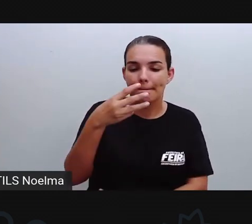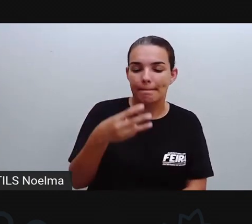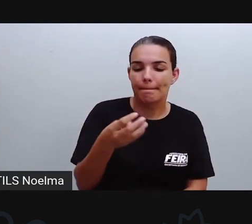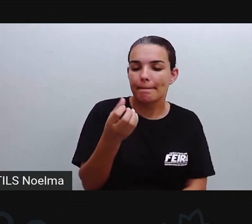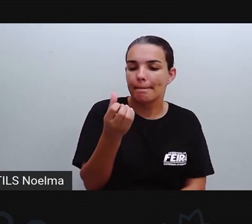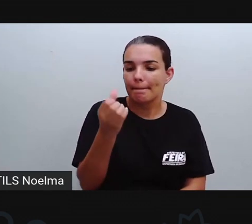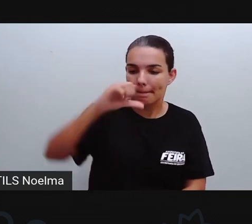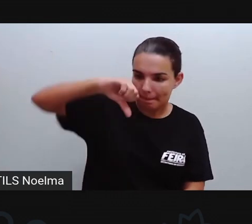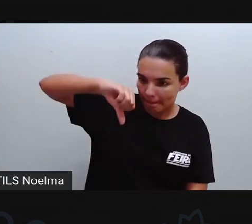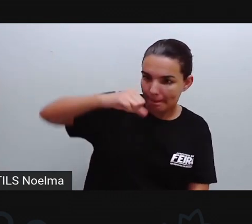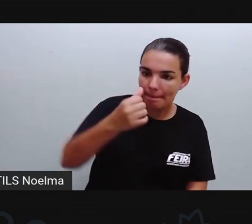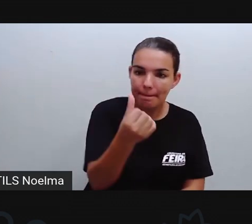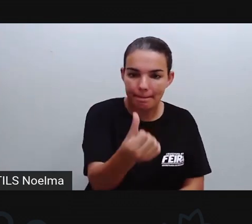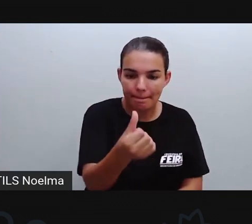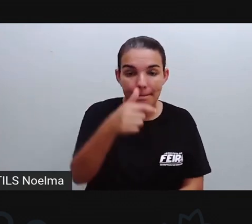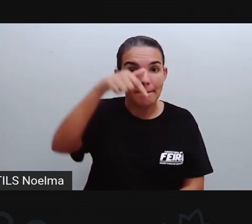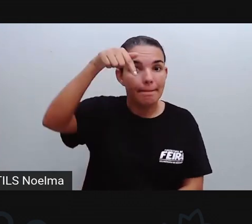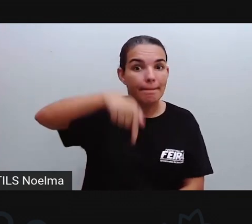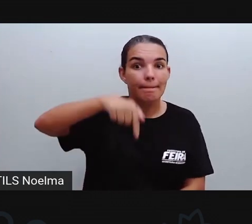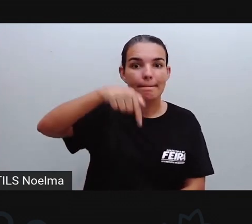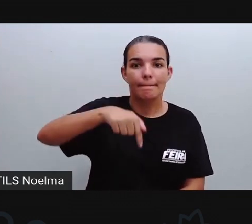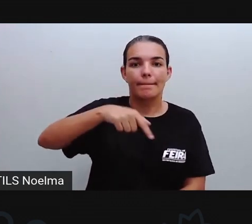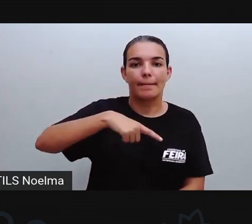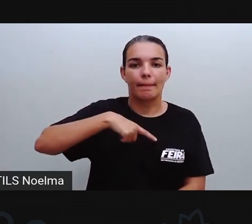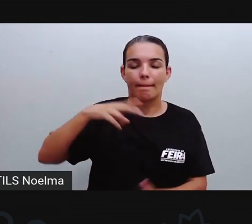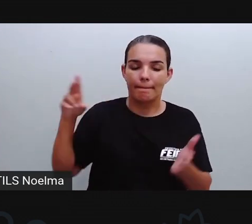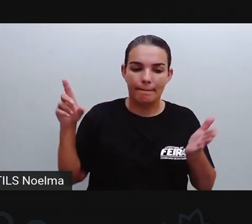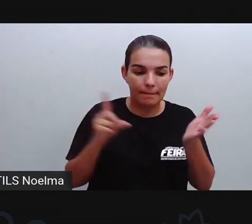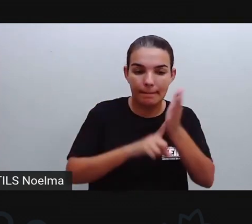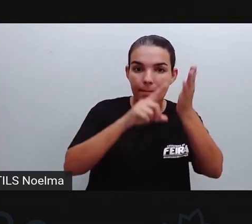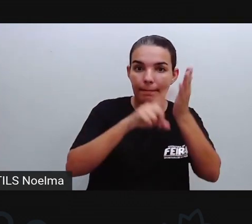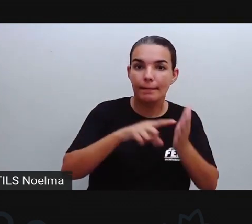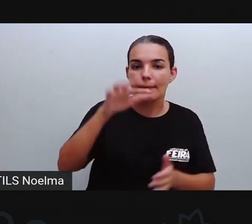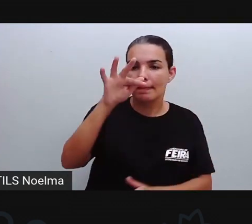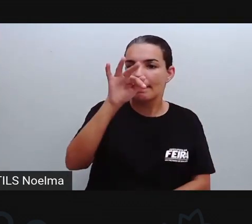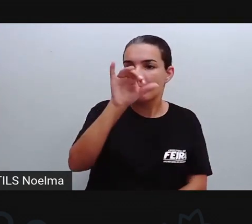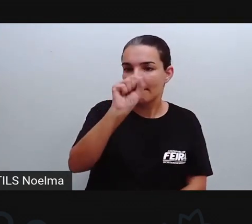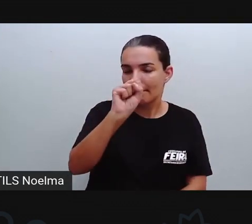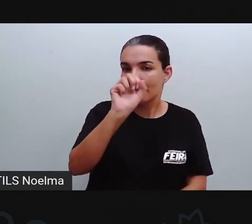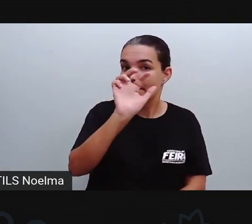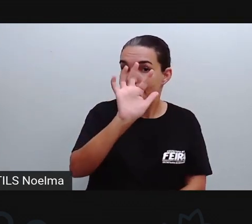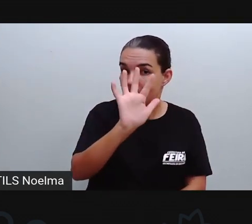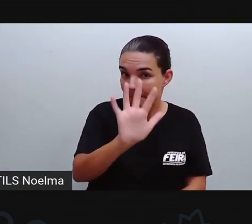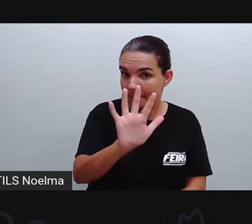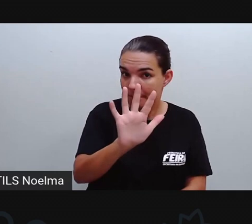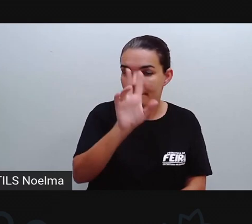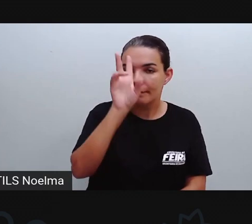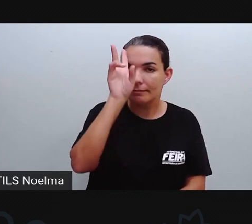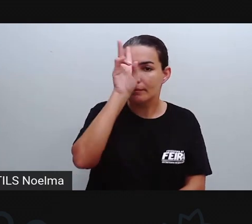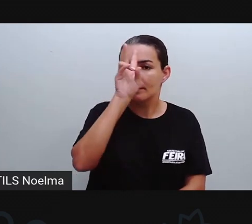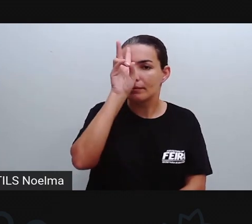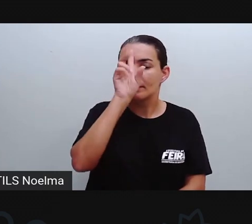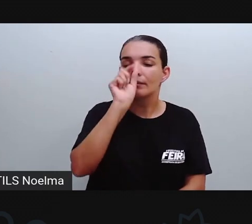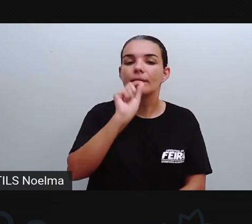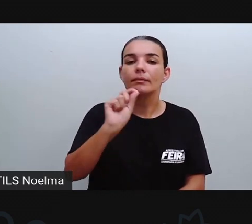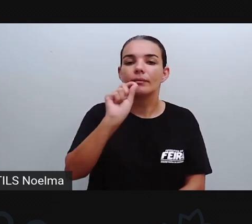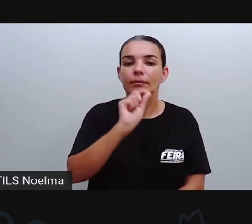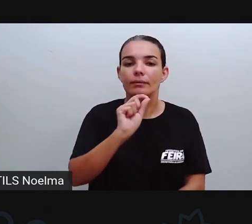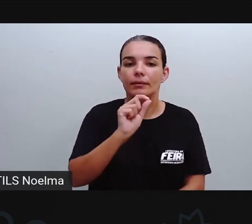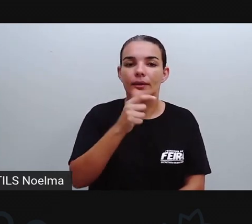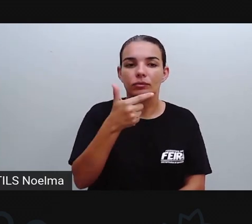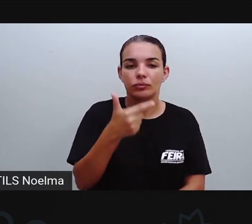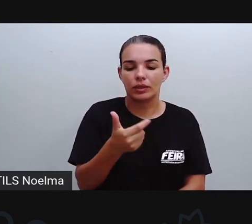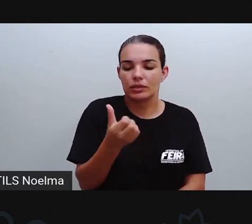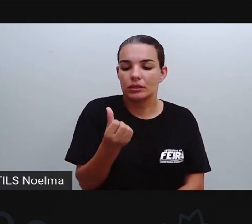396 casos notificados. Mas, lembrando que desses 396 casos notificados,